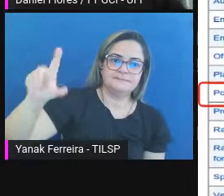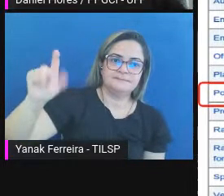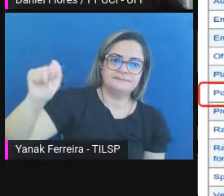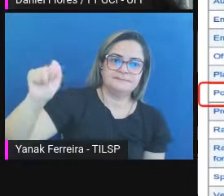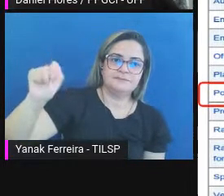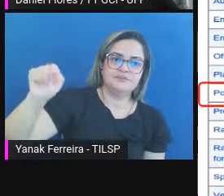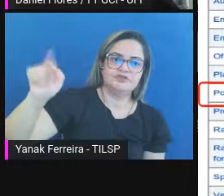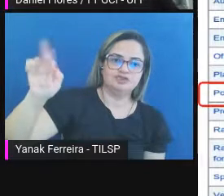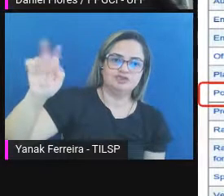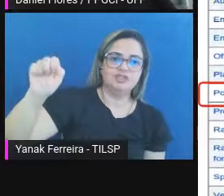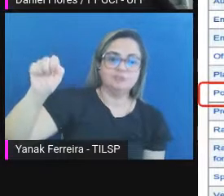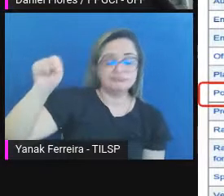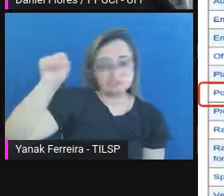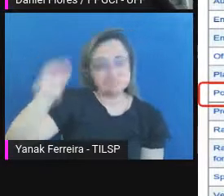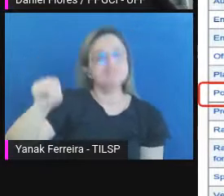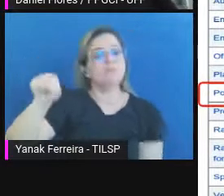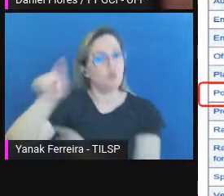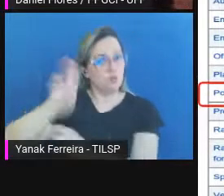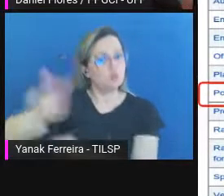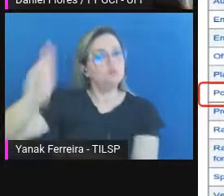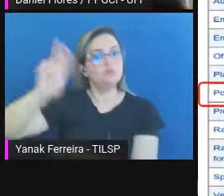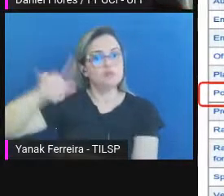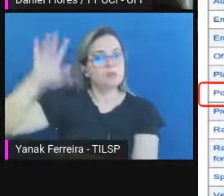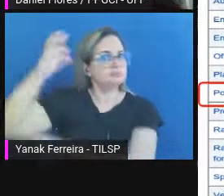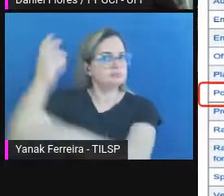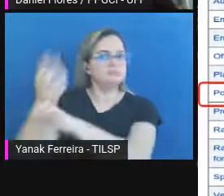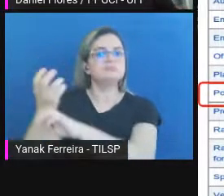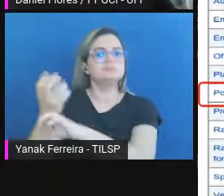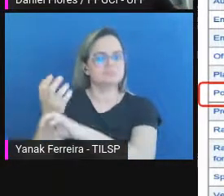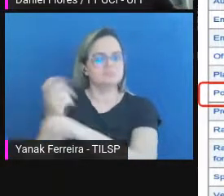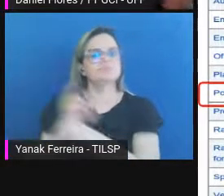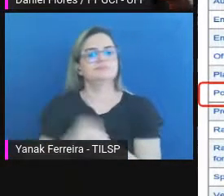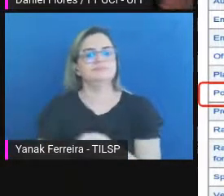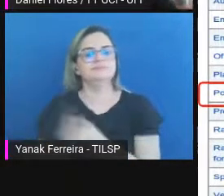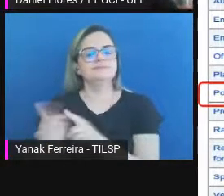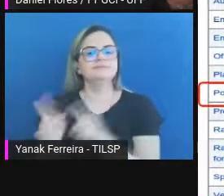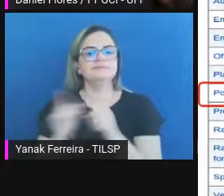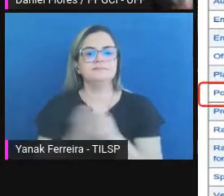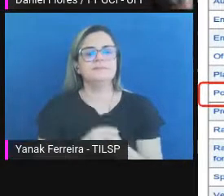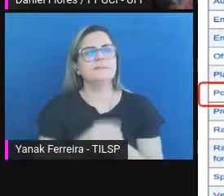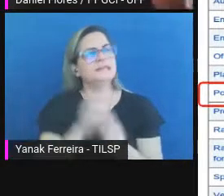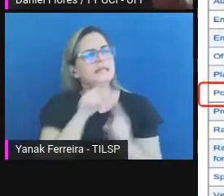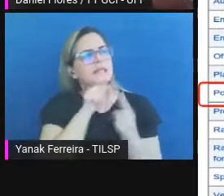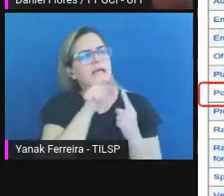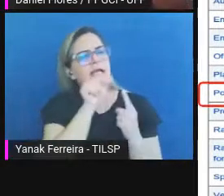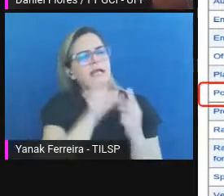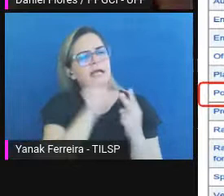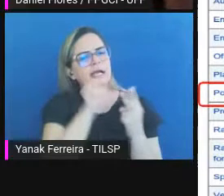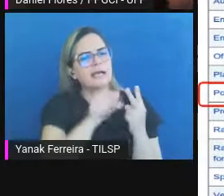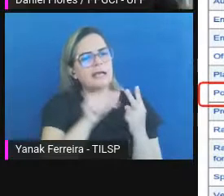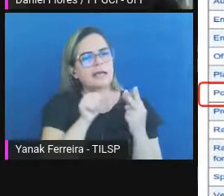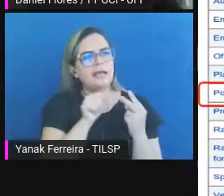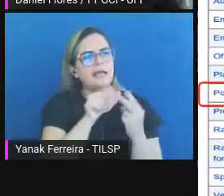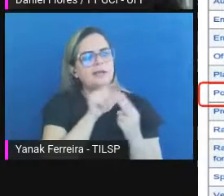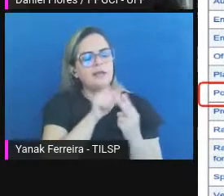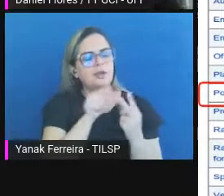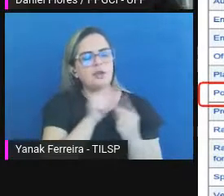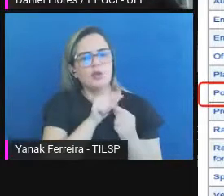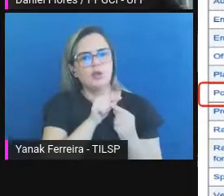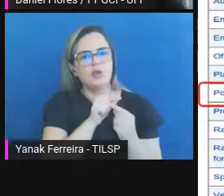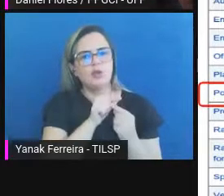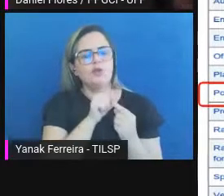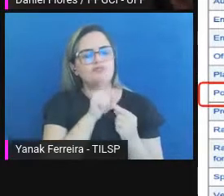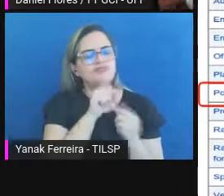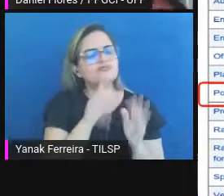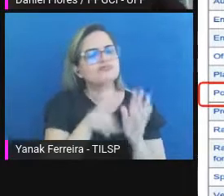próprio BICT é um difusor, Cariniana vem difundindo também, a rede Cariniana, adoçando